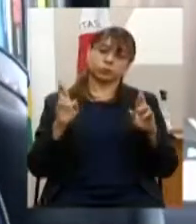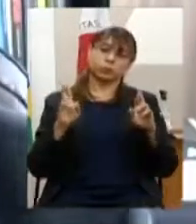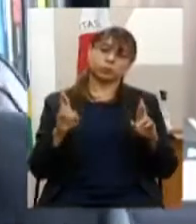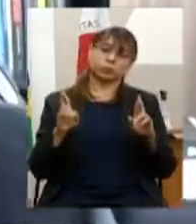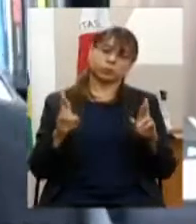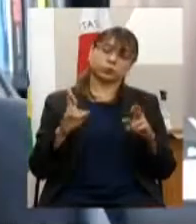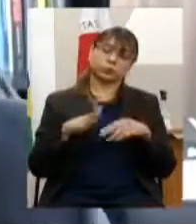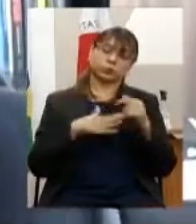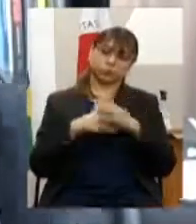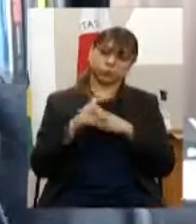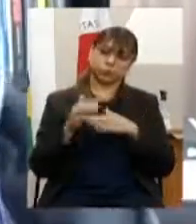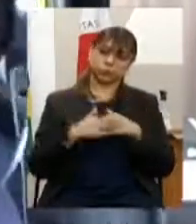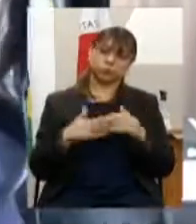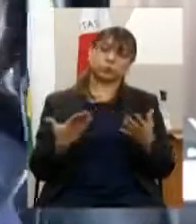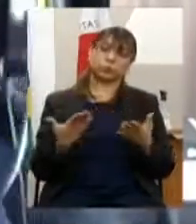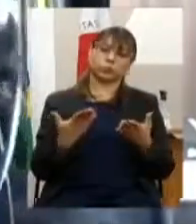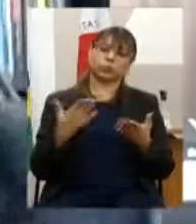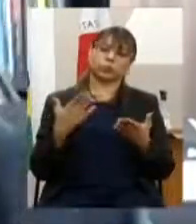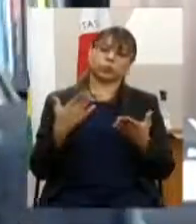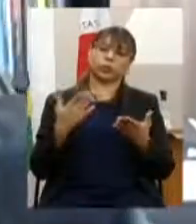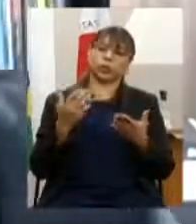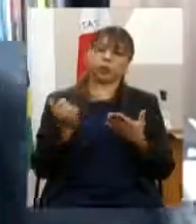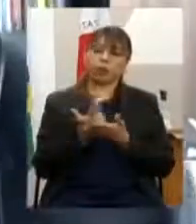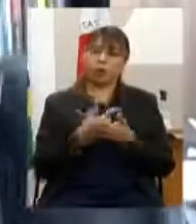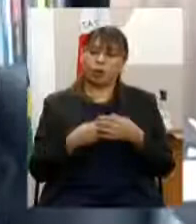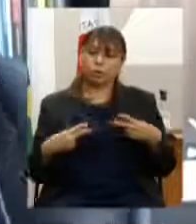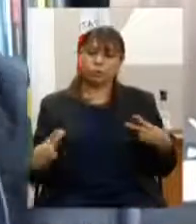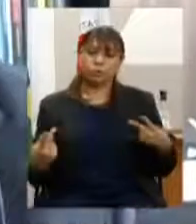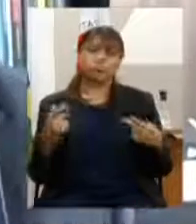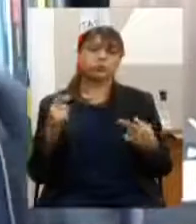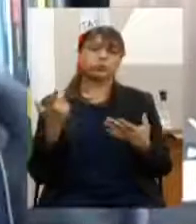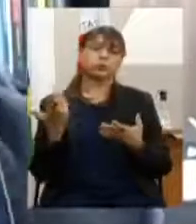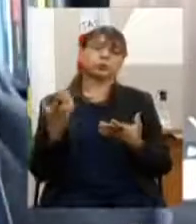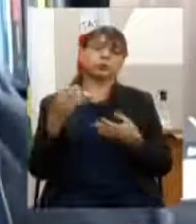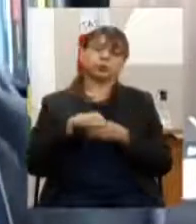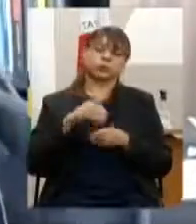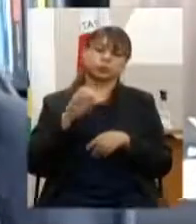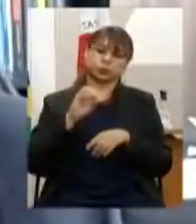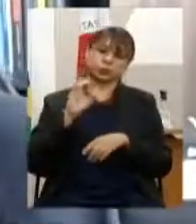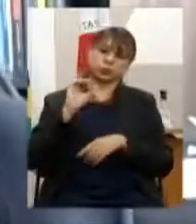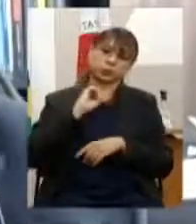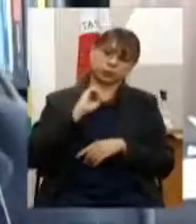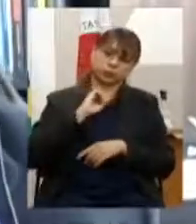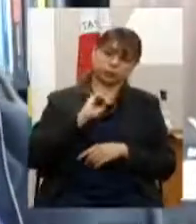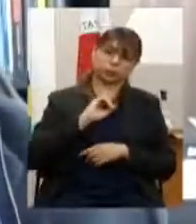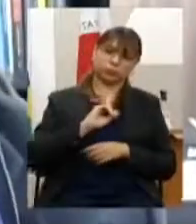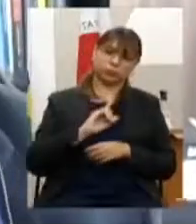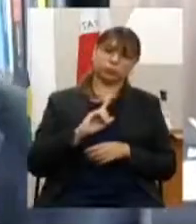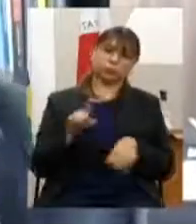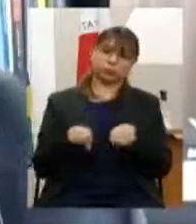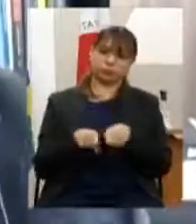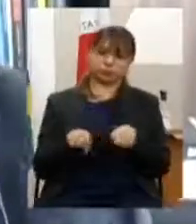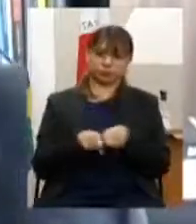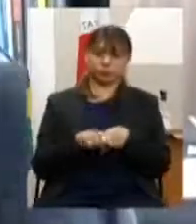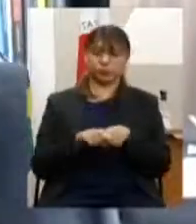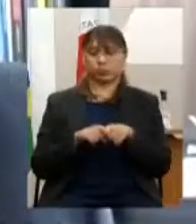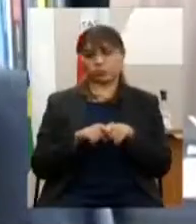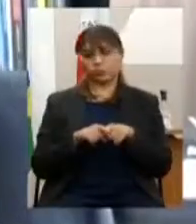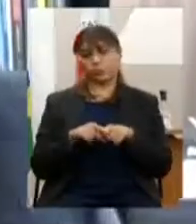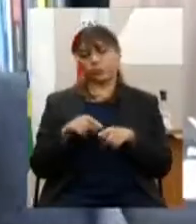tendo como produto o cadastro realizado e como público-alvo os segmentos cultural e artístico